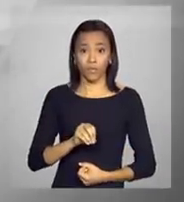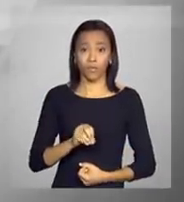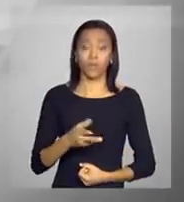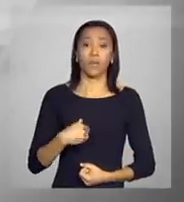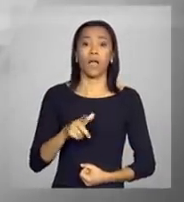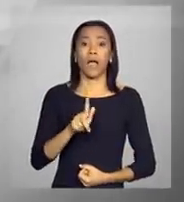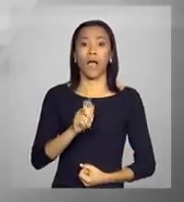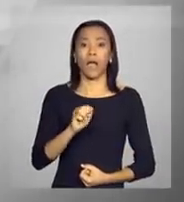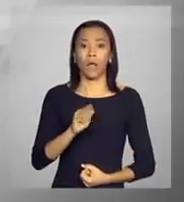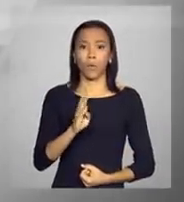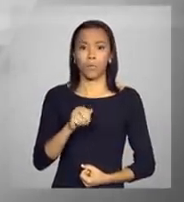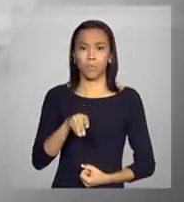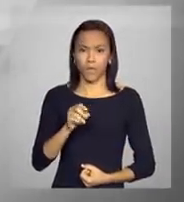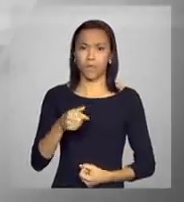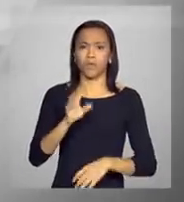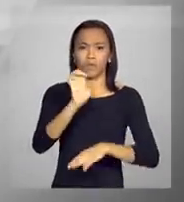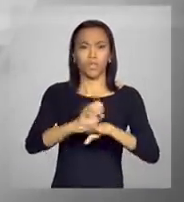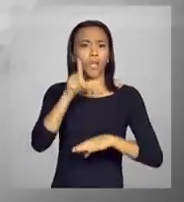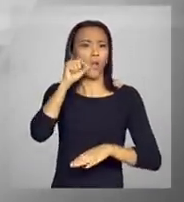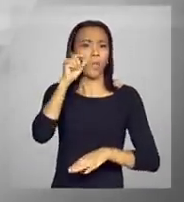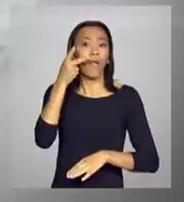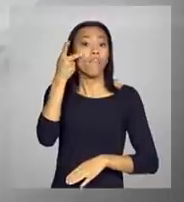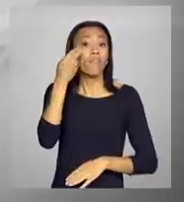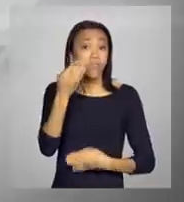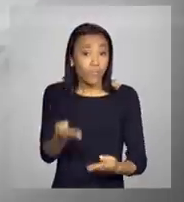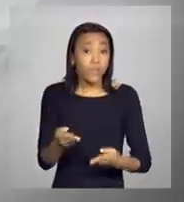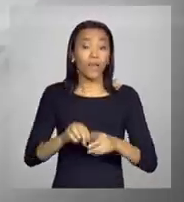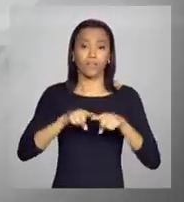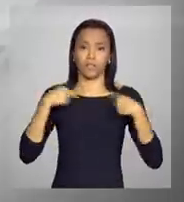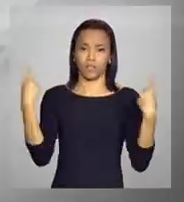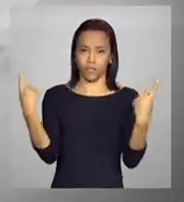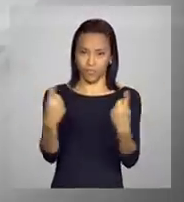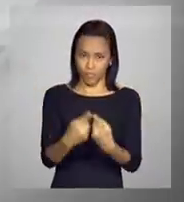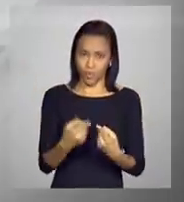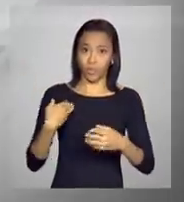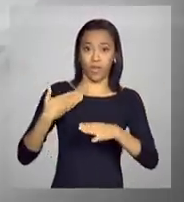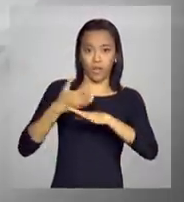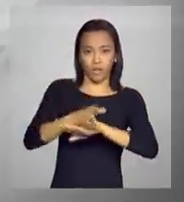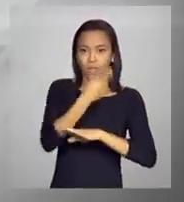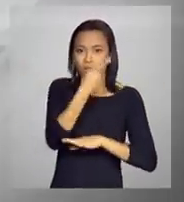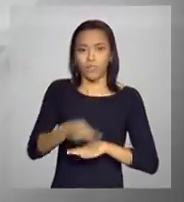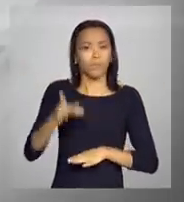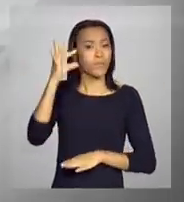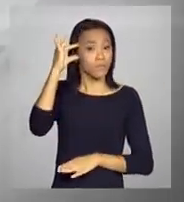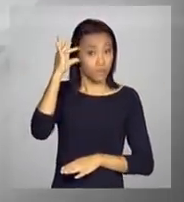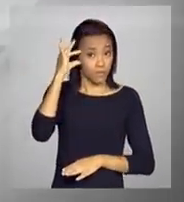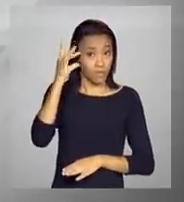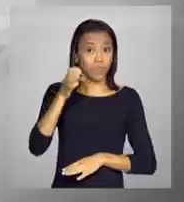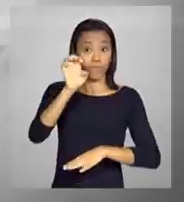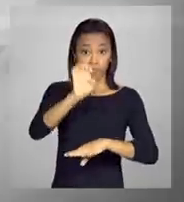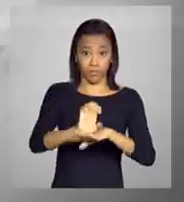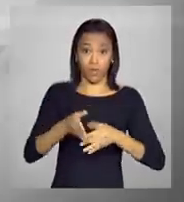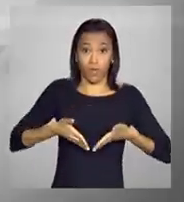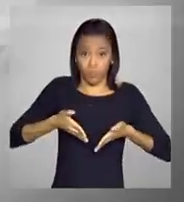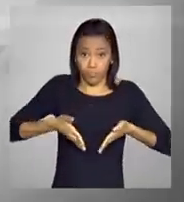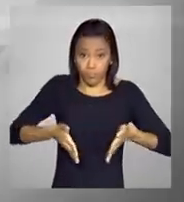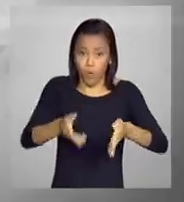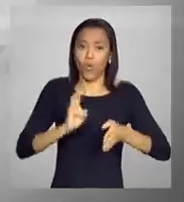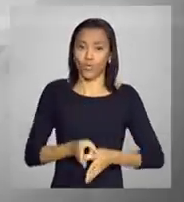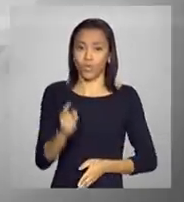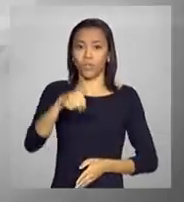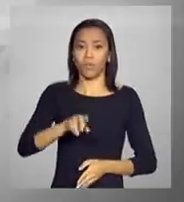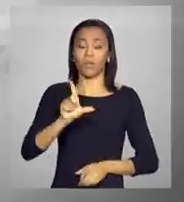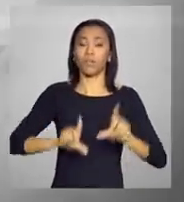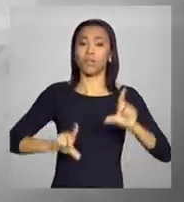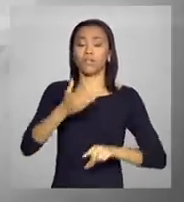Água Branca, em Alagoas, para acompanhar então a cerimônia alusiva à visita da presidenta Dilma Rousseff ao canal do sertão. Continue com